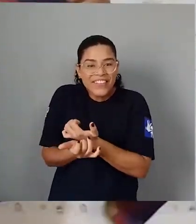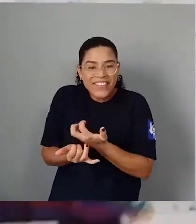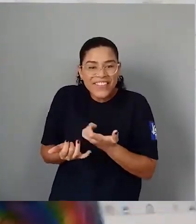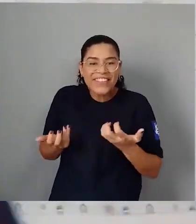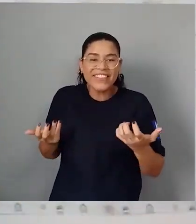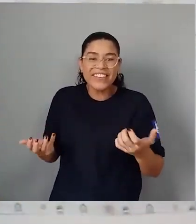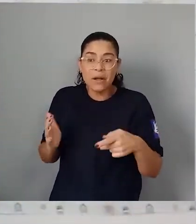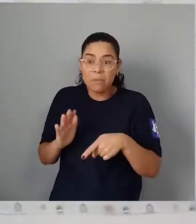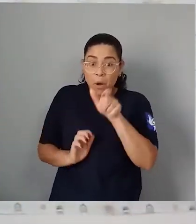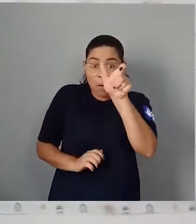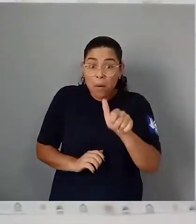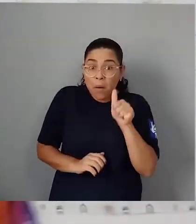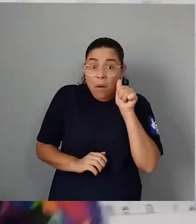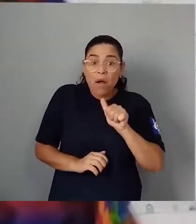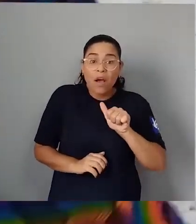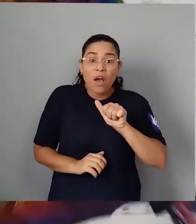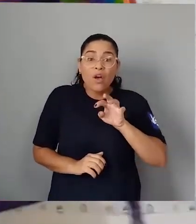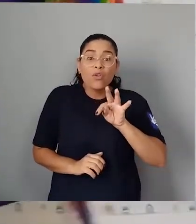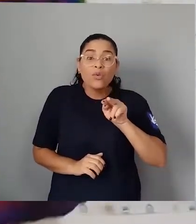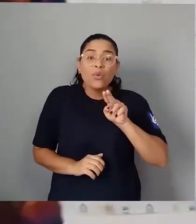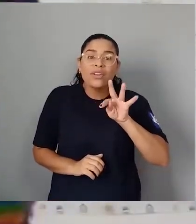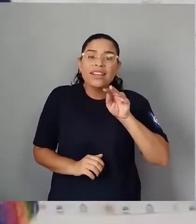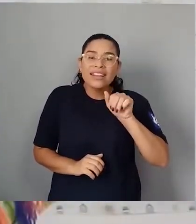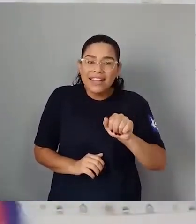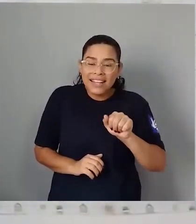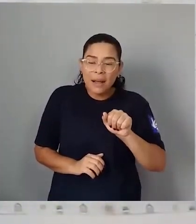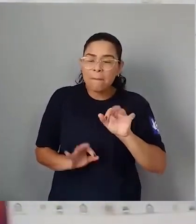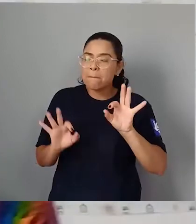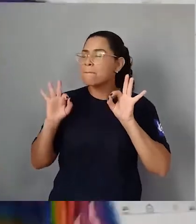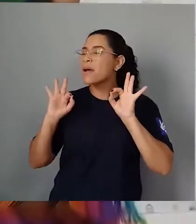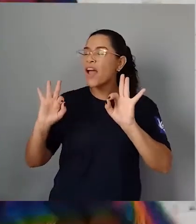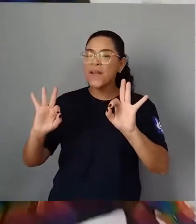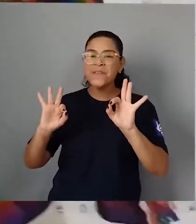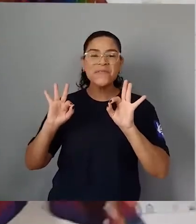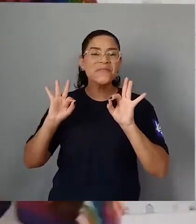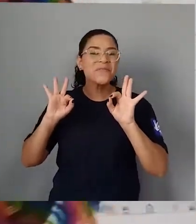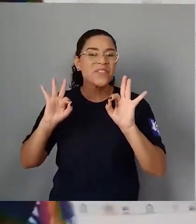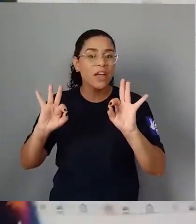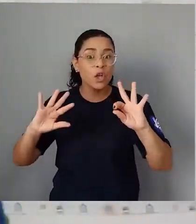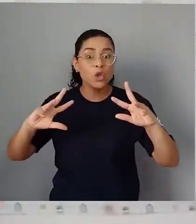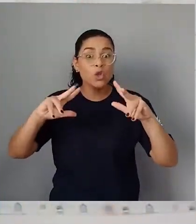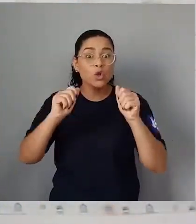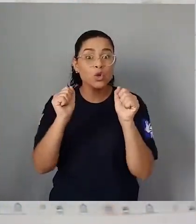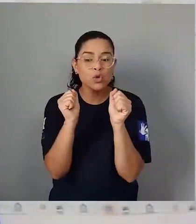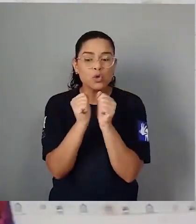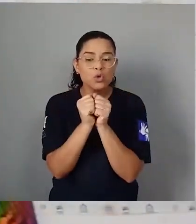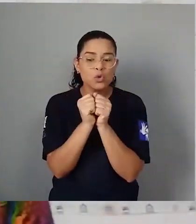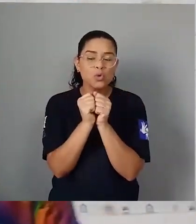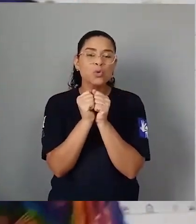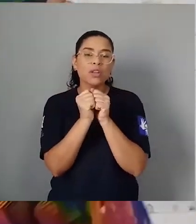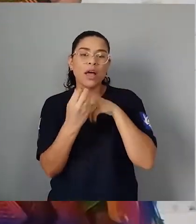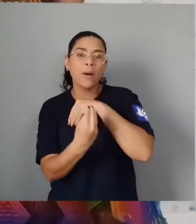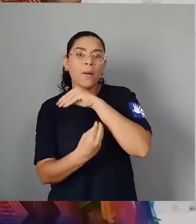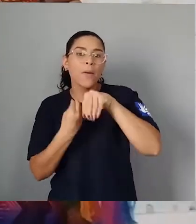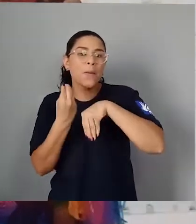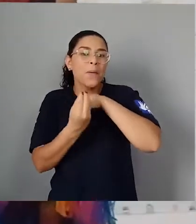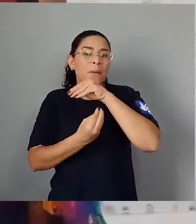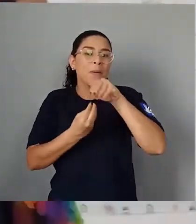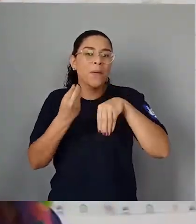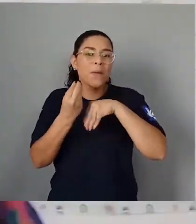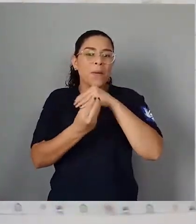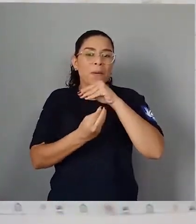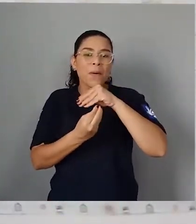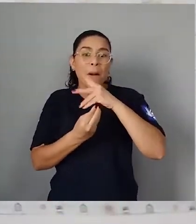perfeitas E aqui todas elas Se juntaram E se transformaram Num belo arco-íris